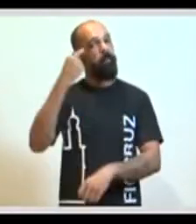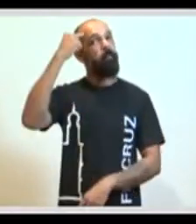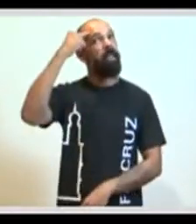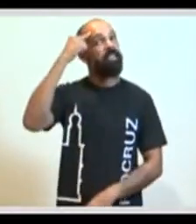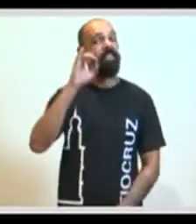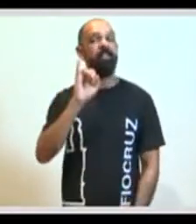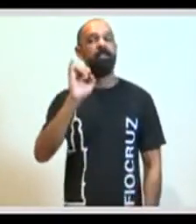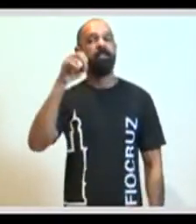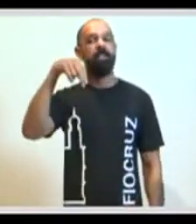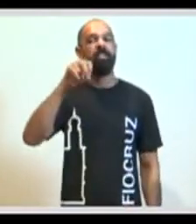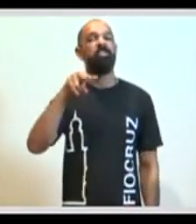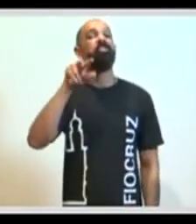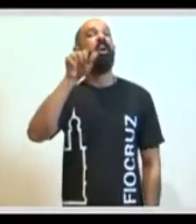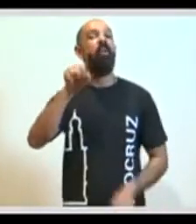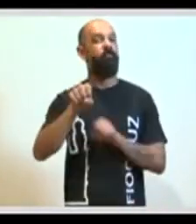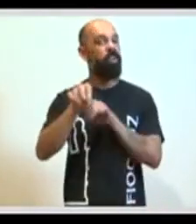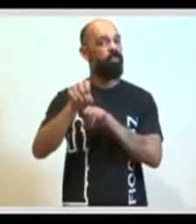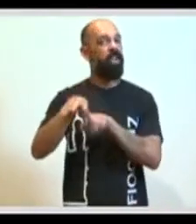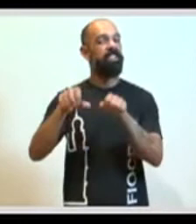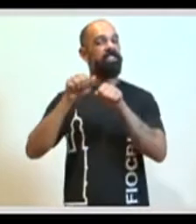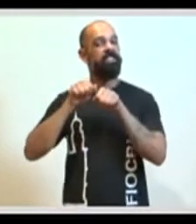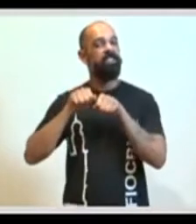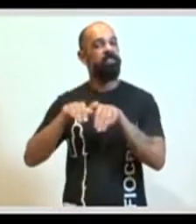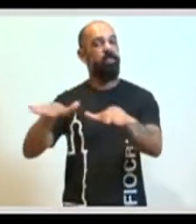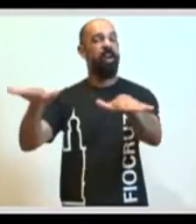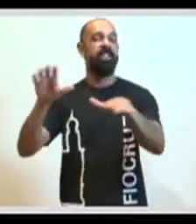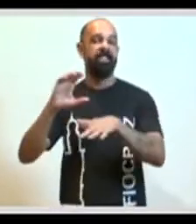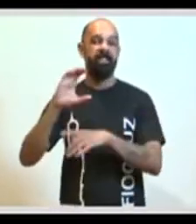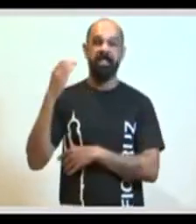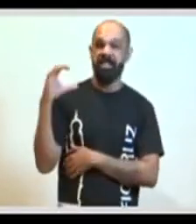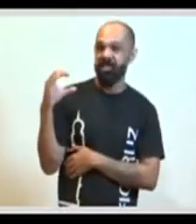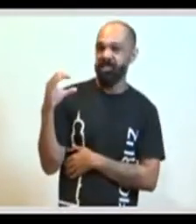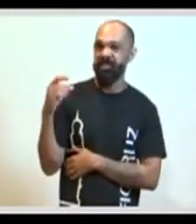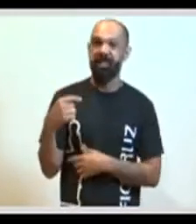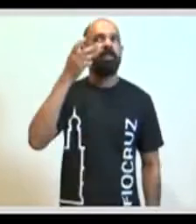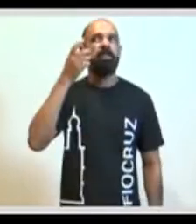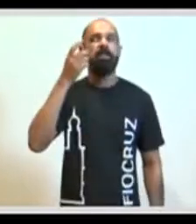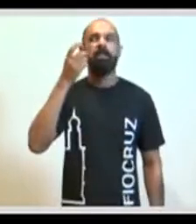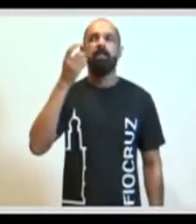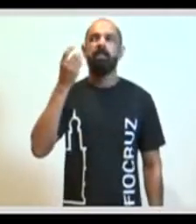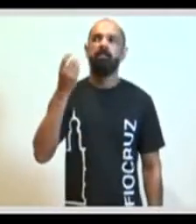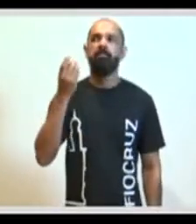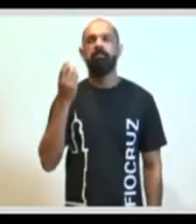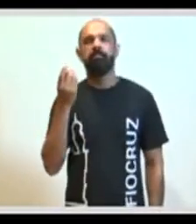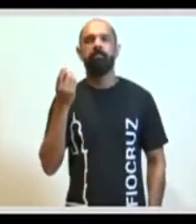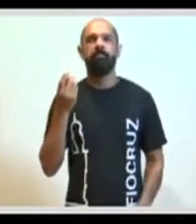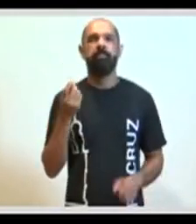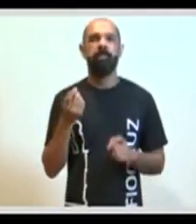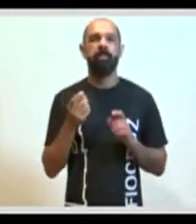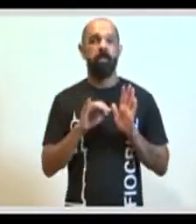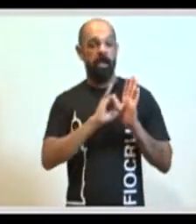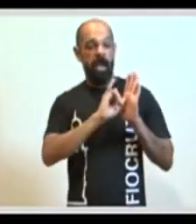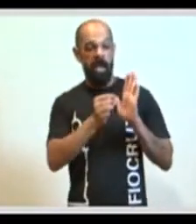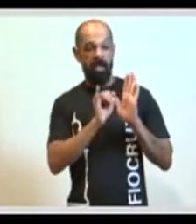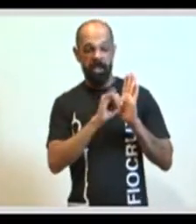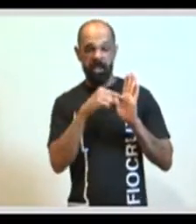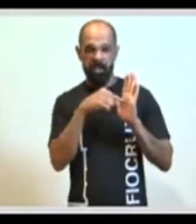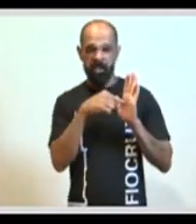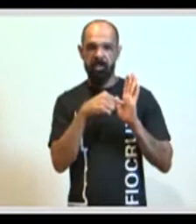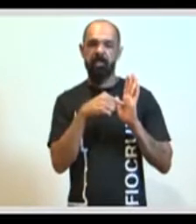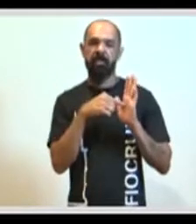em uma nova educação e divulgação científica. Eu dou toda a força. No caso dos editais